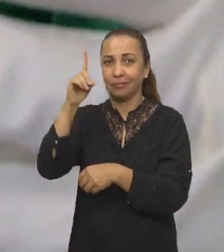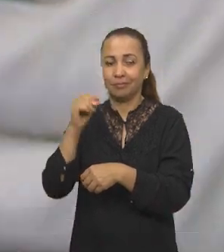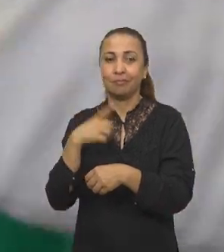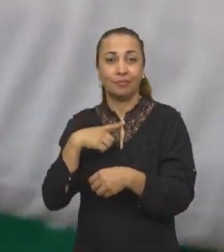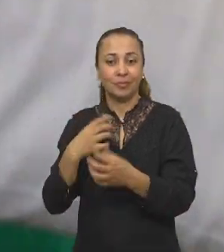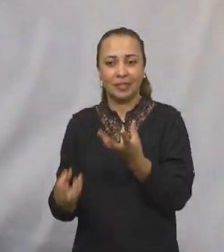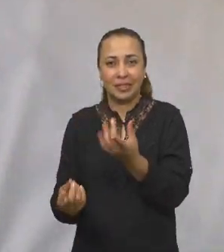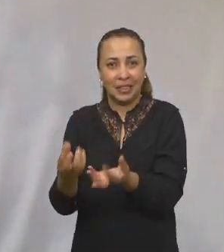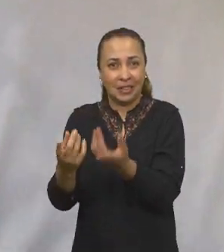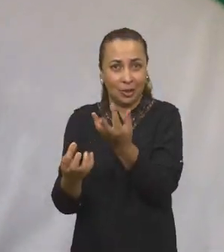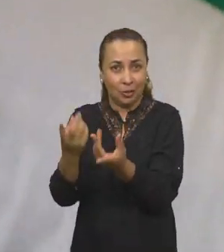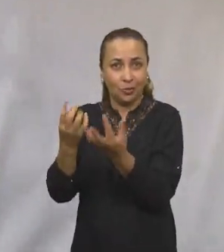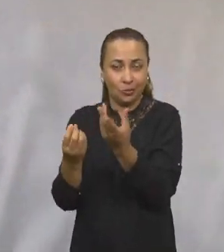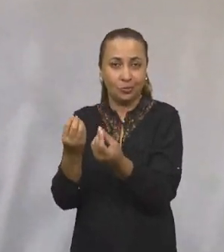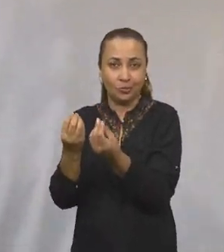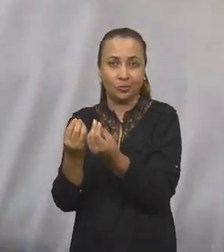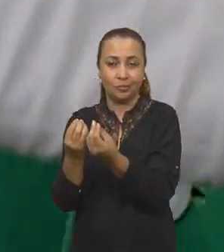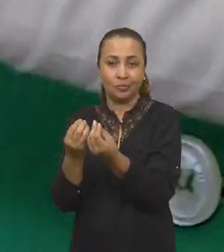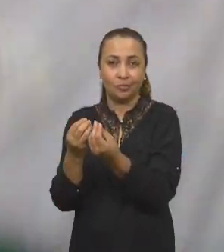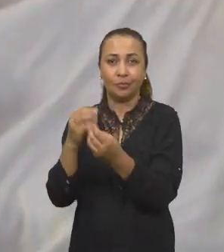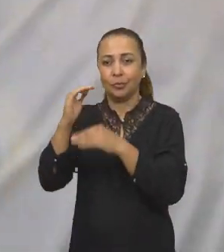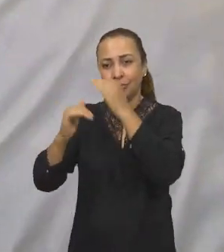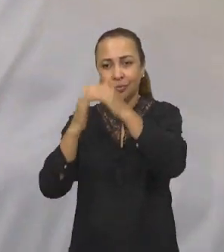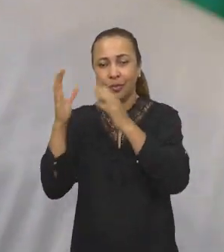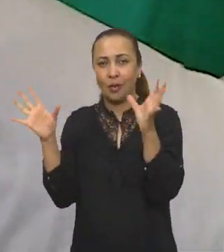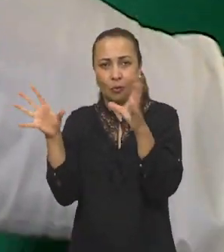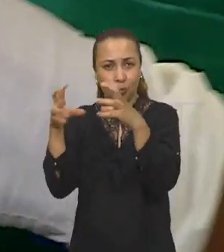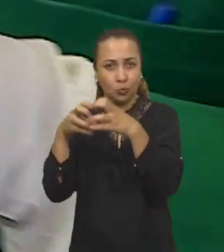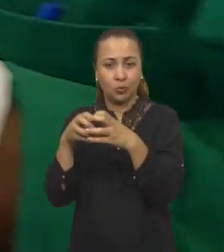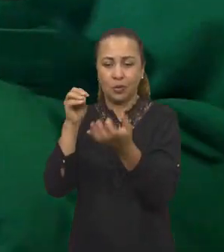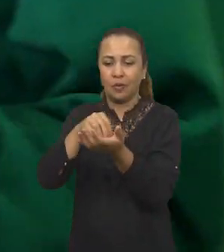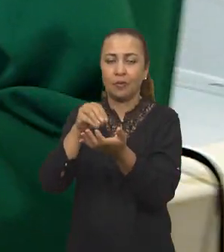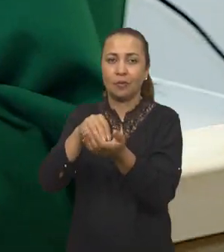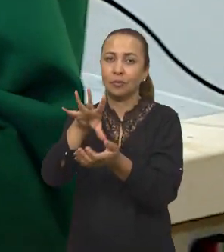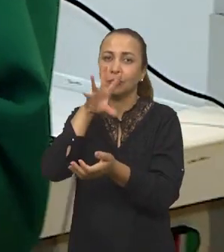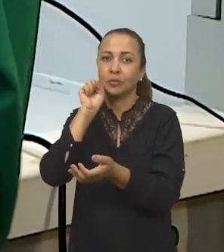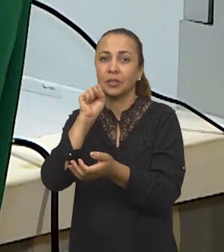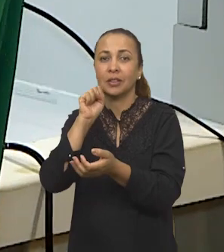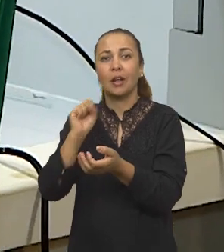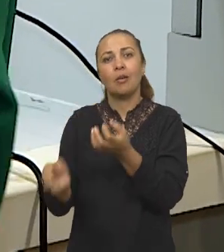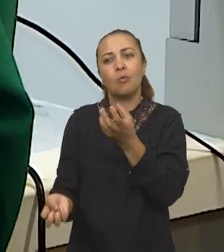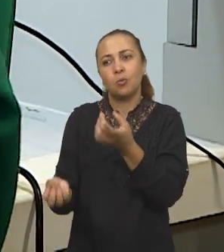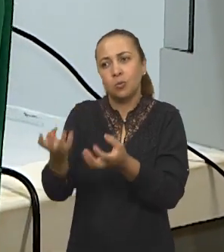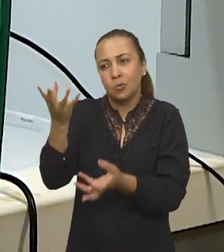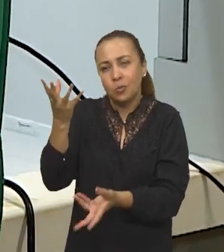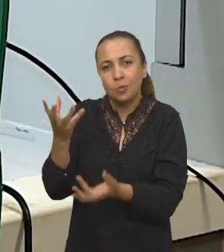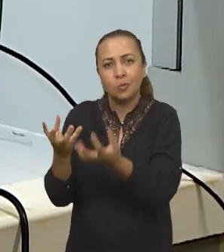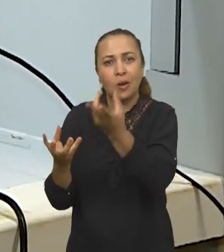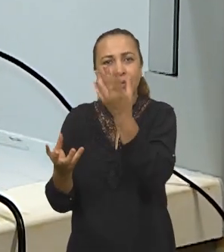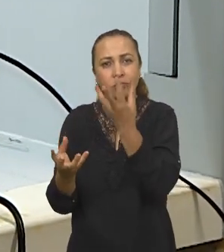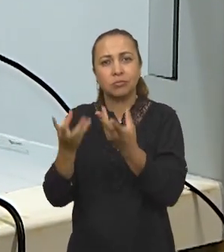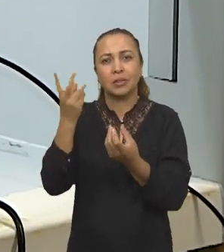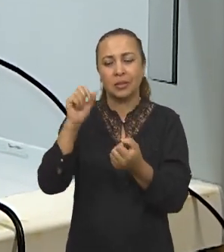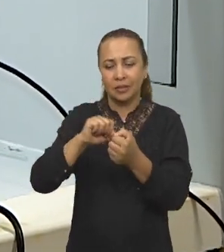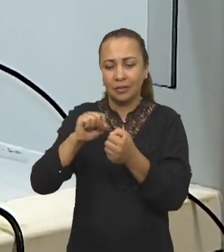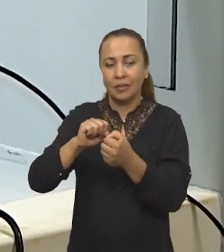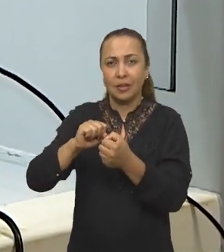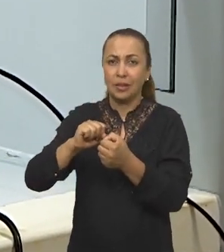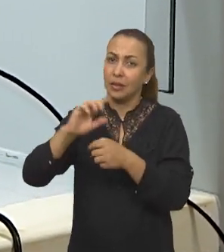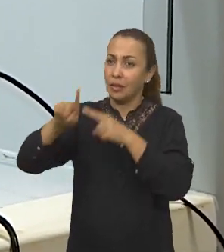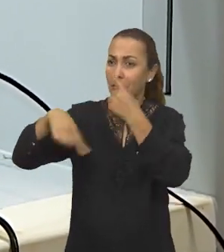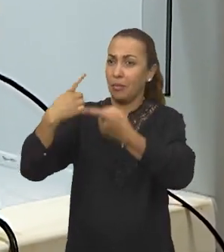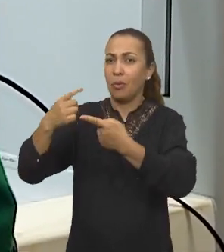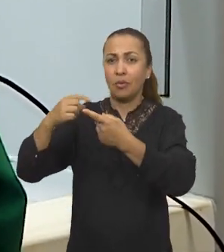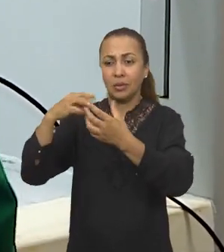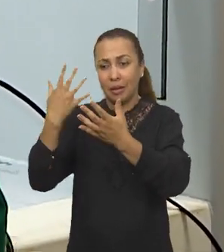submetido a uma temperatura conhecida, num processo fechado, na ausência do oxigênio, aqueles vapores que se formam a